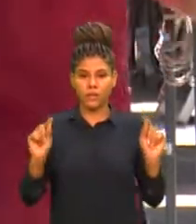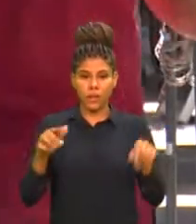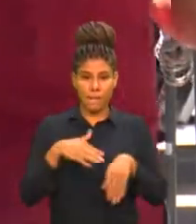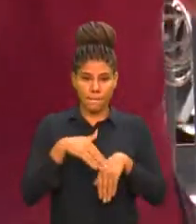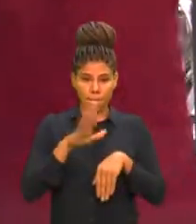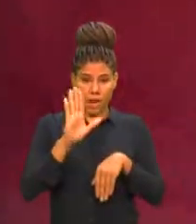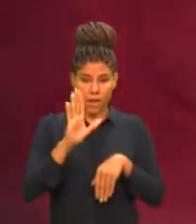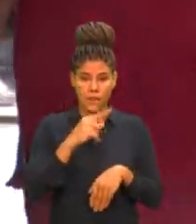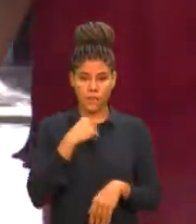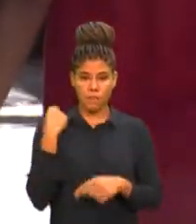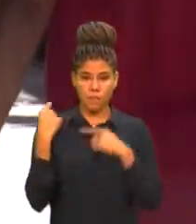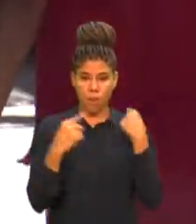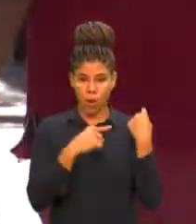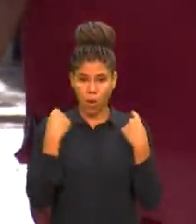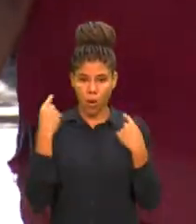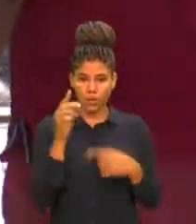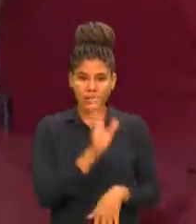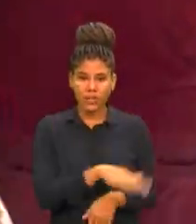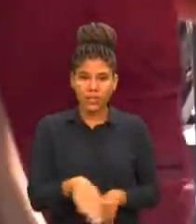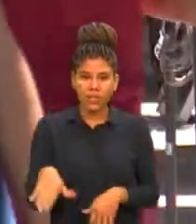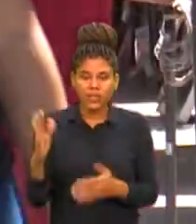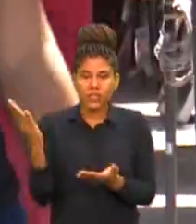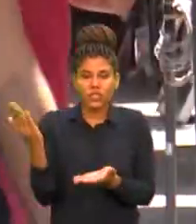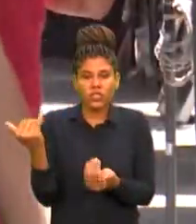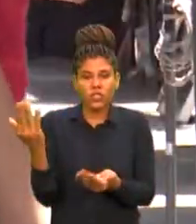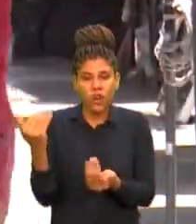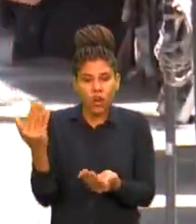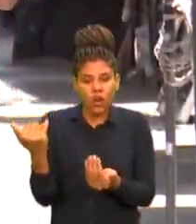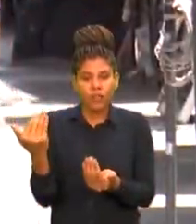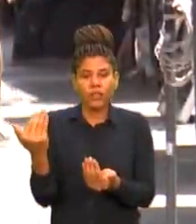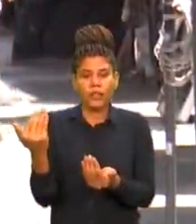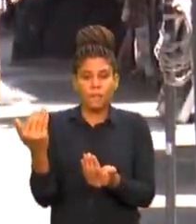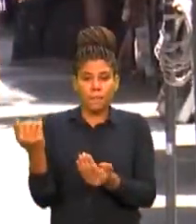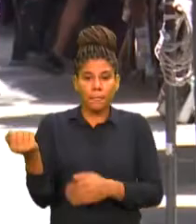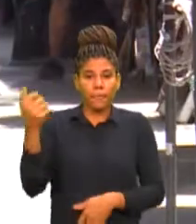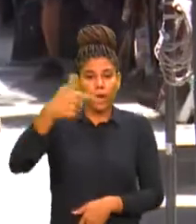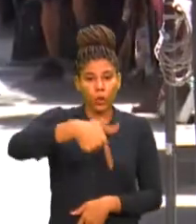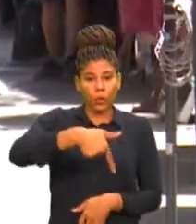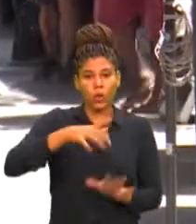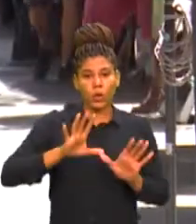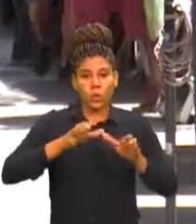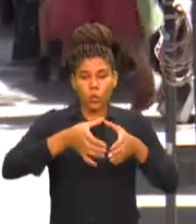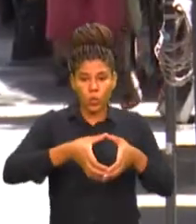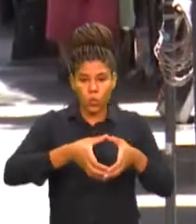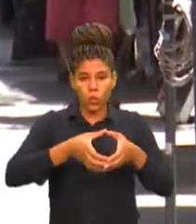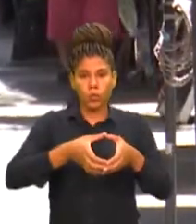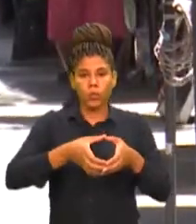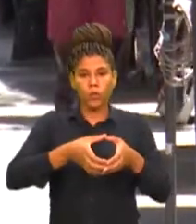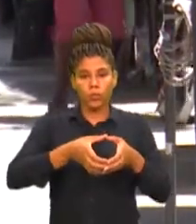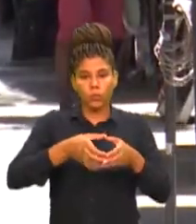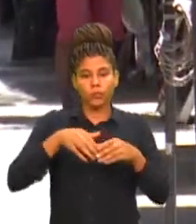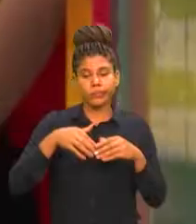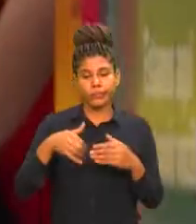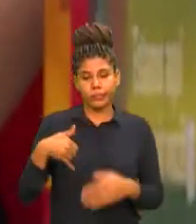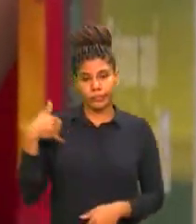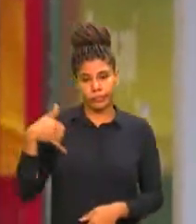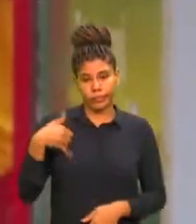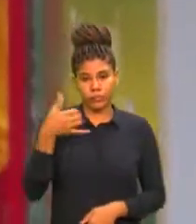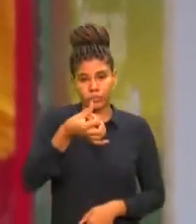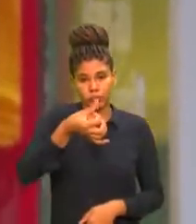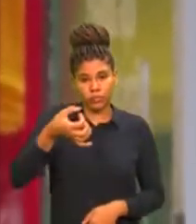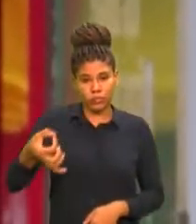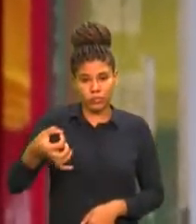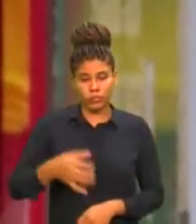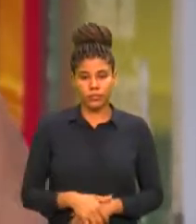entre crianças, jovens e adultos de Covid do que entre pessoas a partir de 60 anos. Os